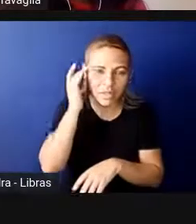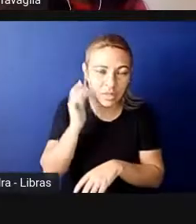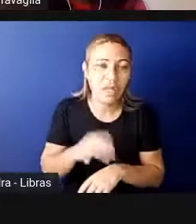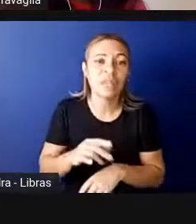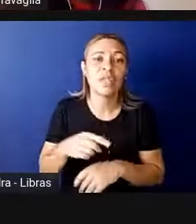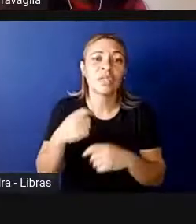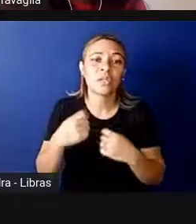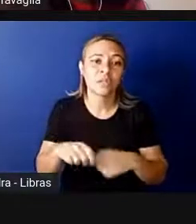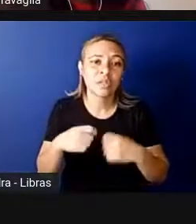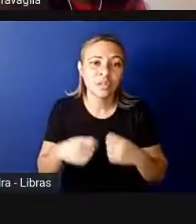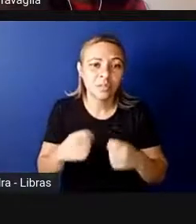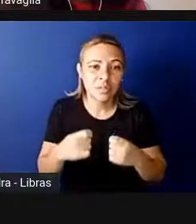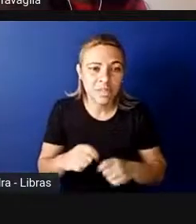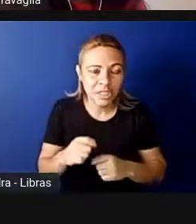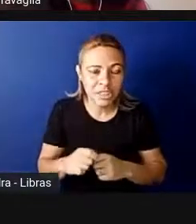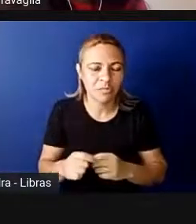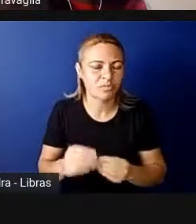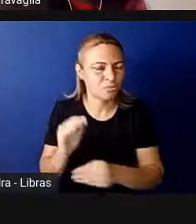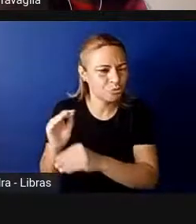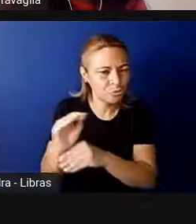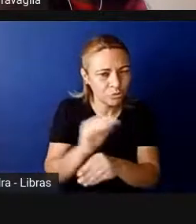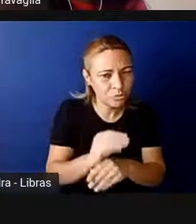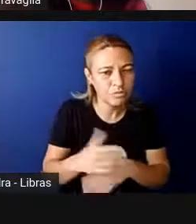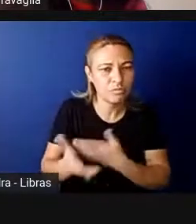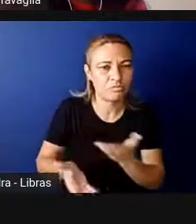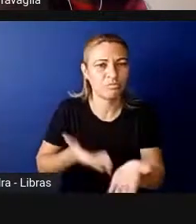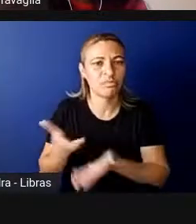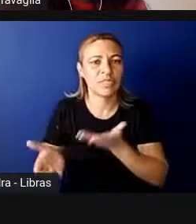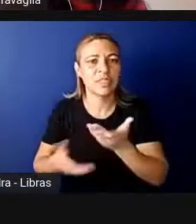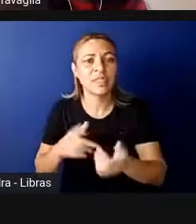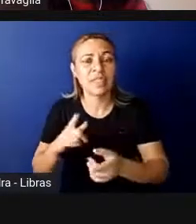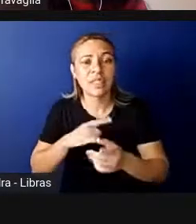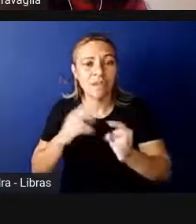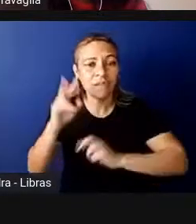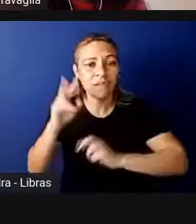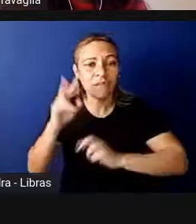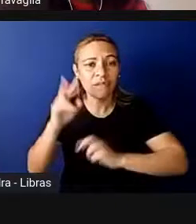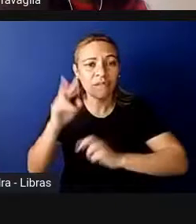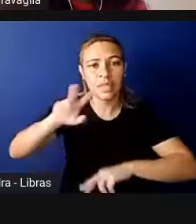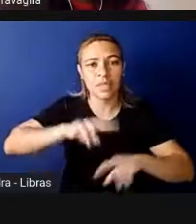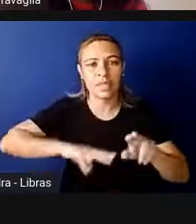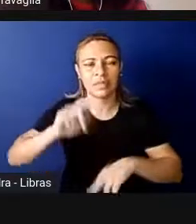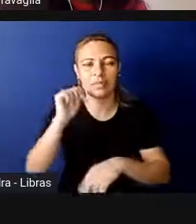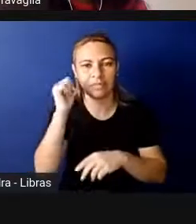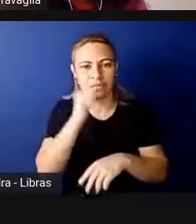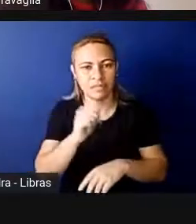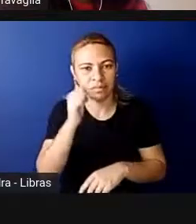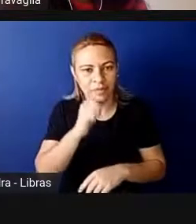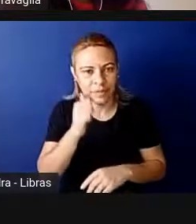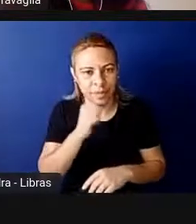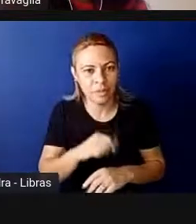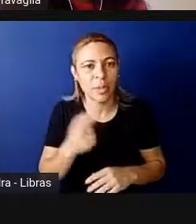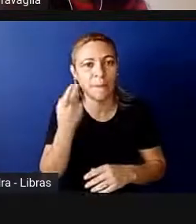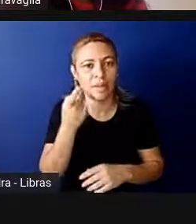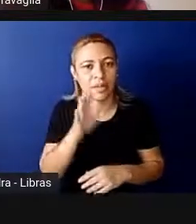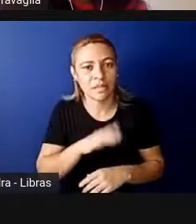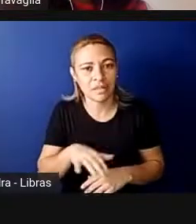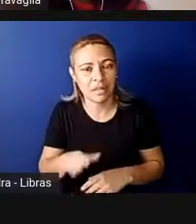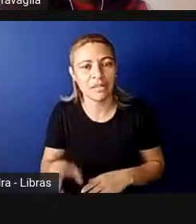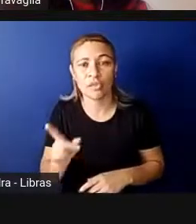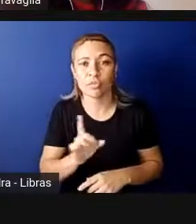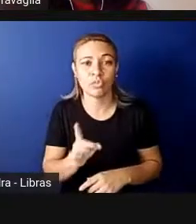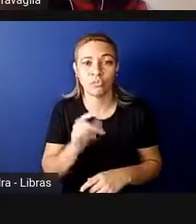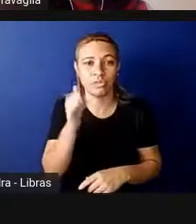imaginário, nós precisamos dar visibilidade às mulheres para que as crianças, não só as meninas, também os